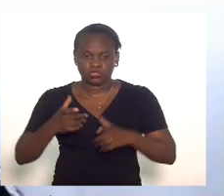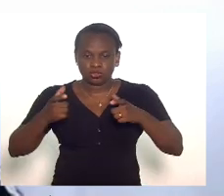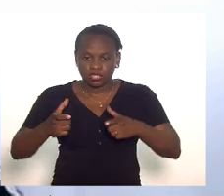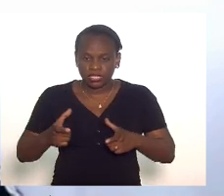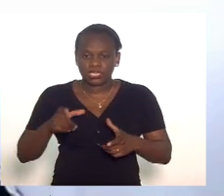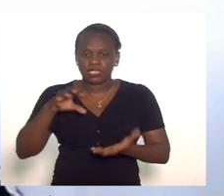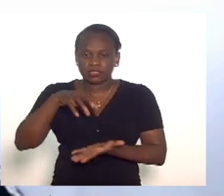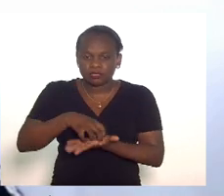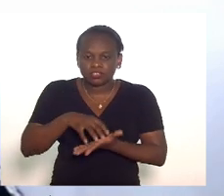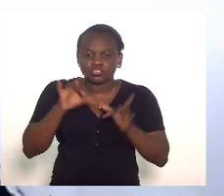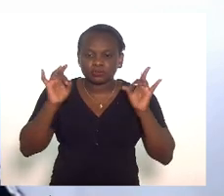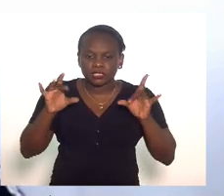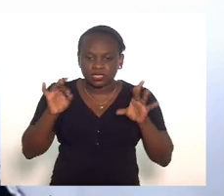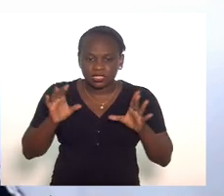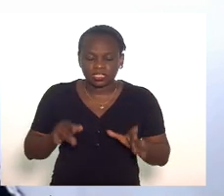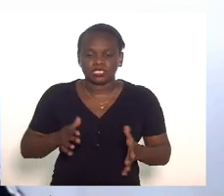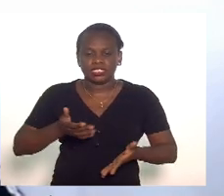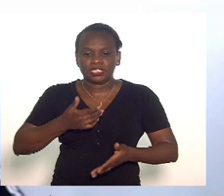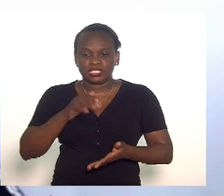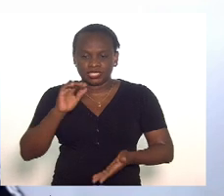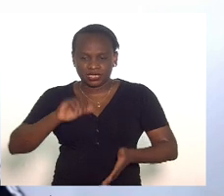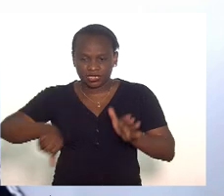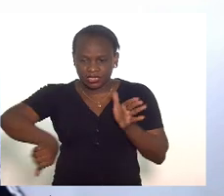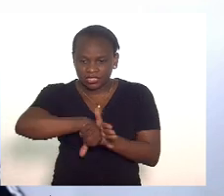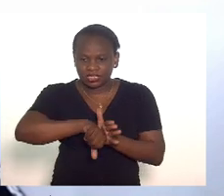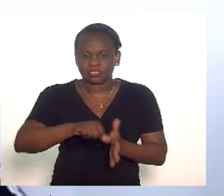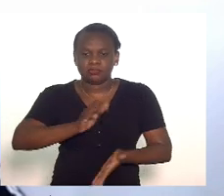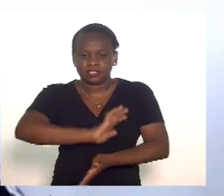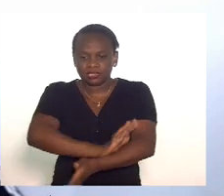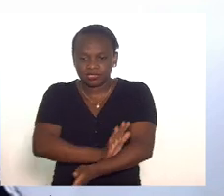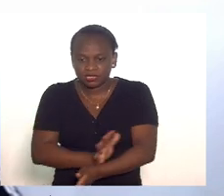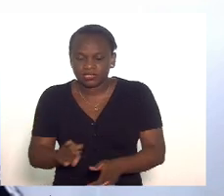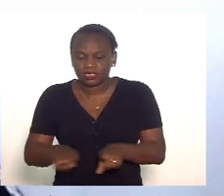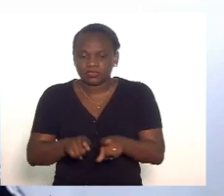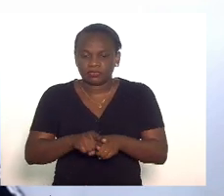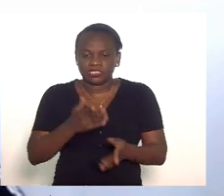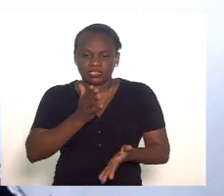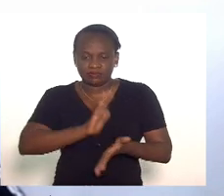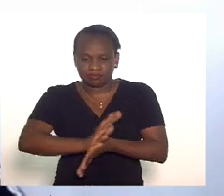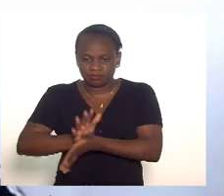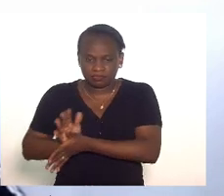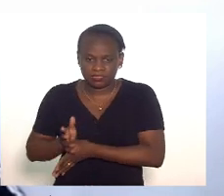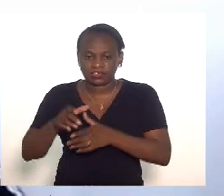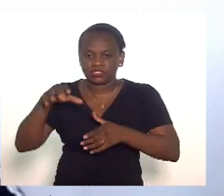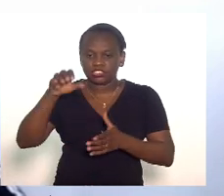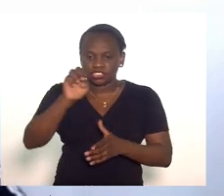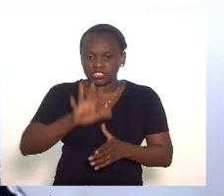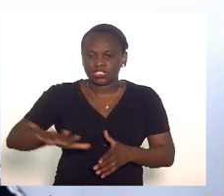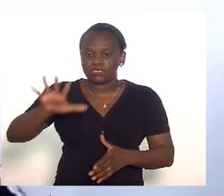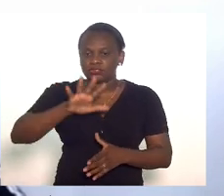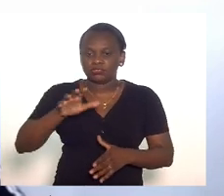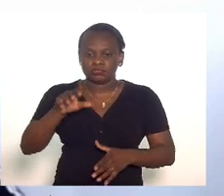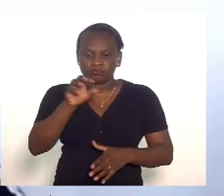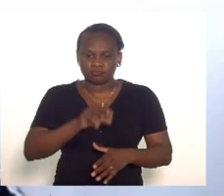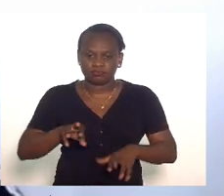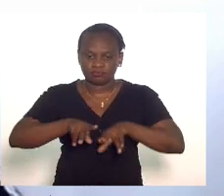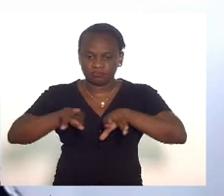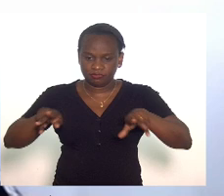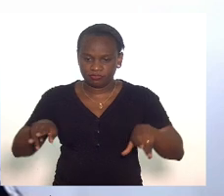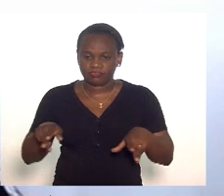especializadas em crimes raciais e delitos de intolerância nas diversas regiões do Estado do Rio de Janeiro.